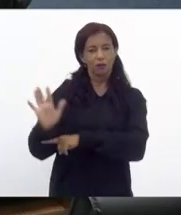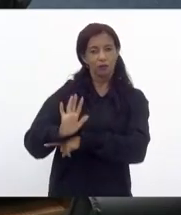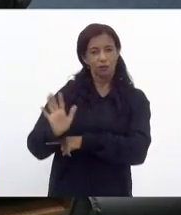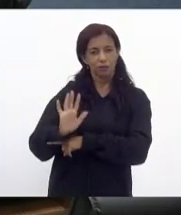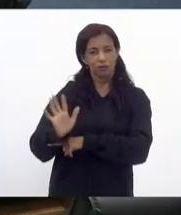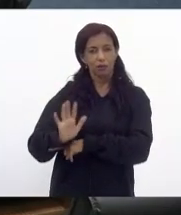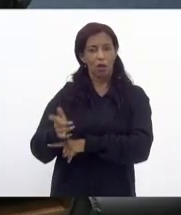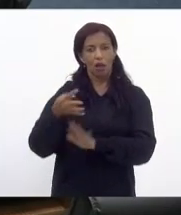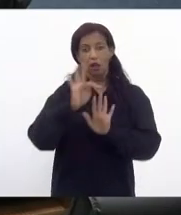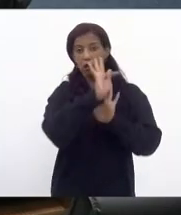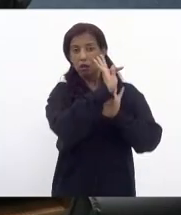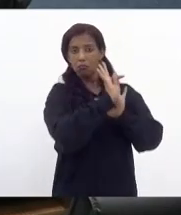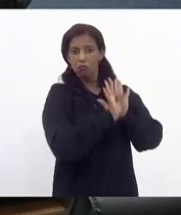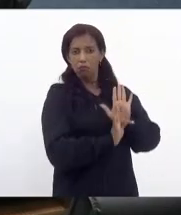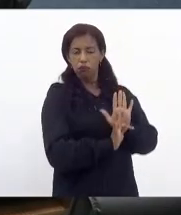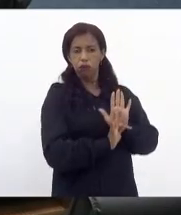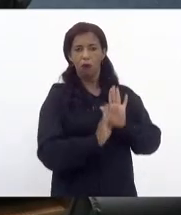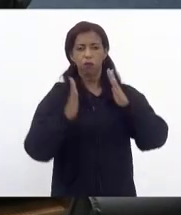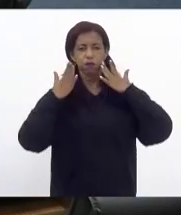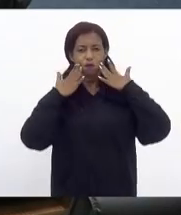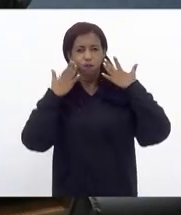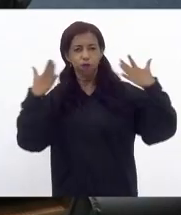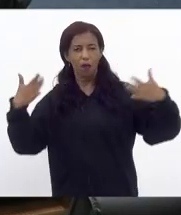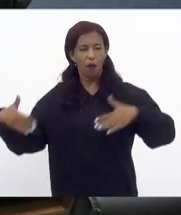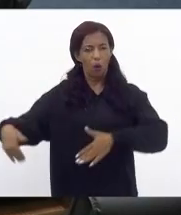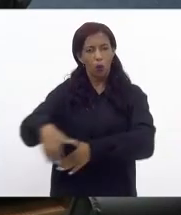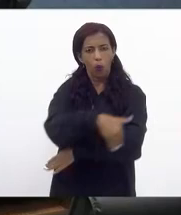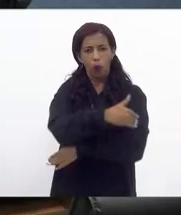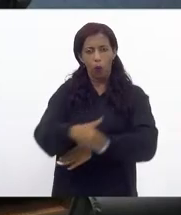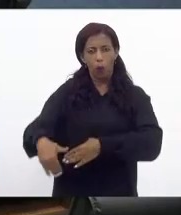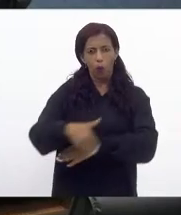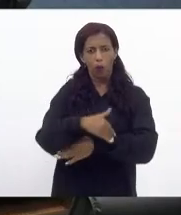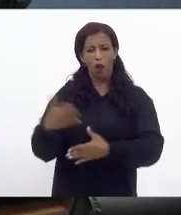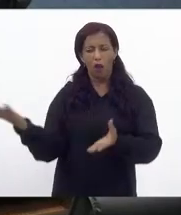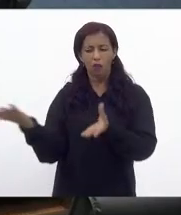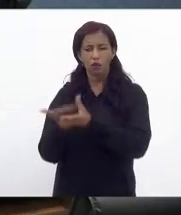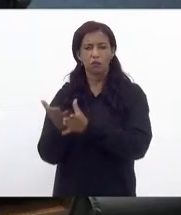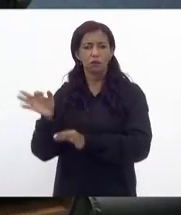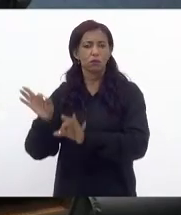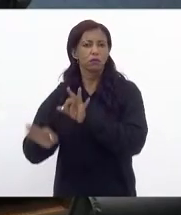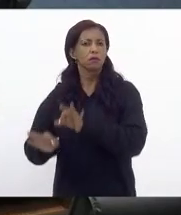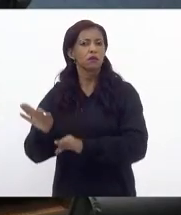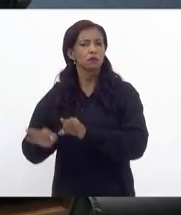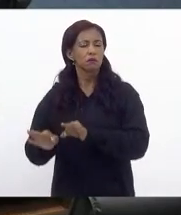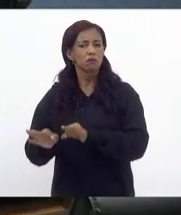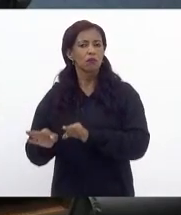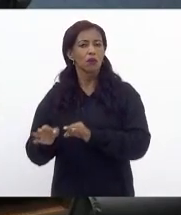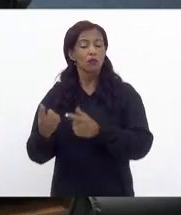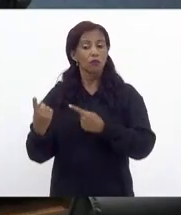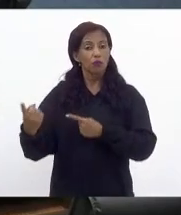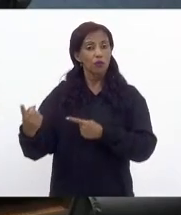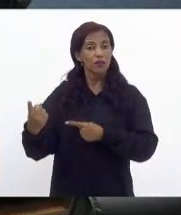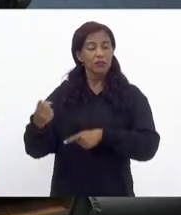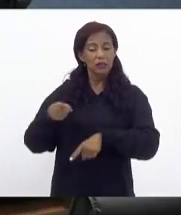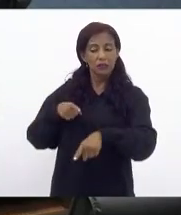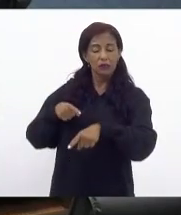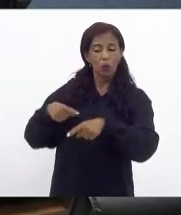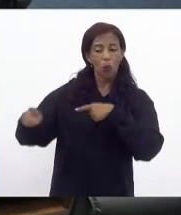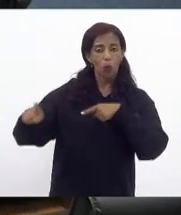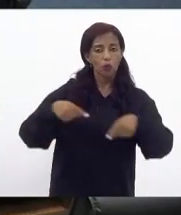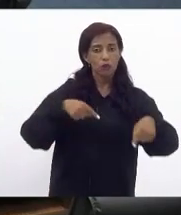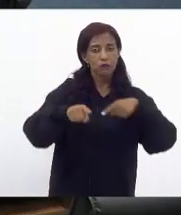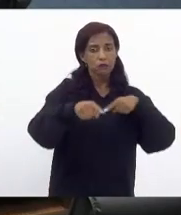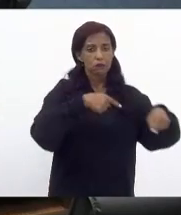com textos com manifestações de rua com ações na justiça você tem que contrapor uma cultura